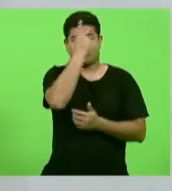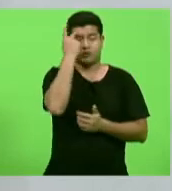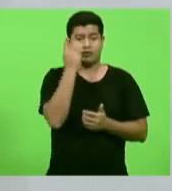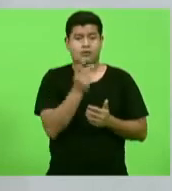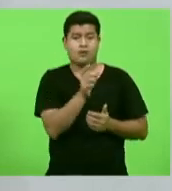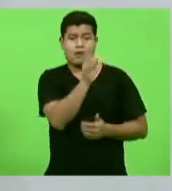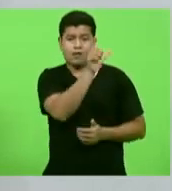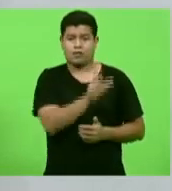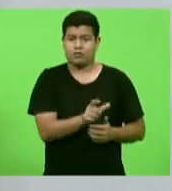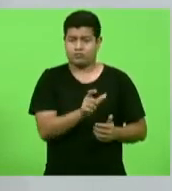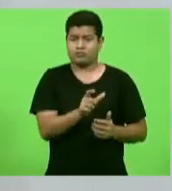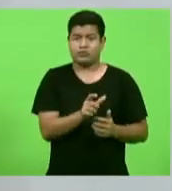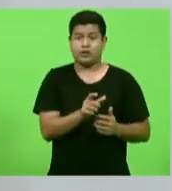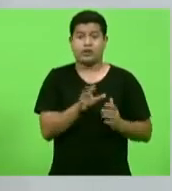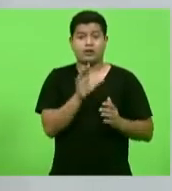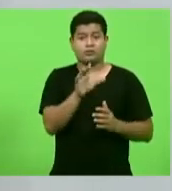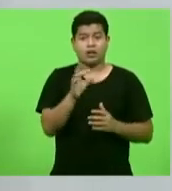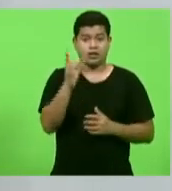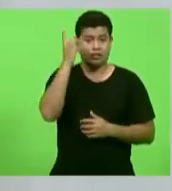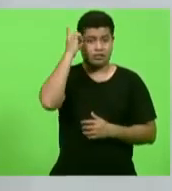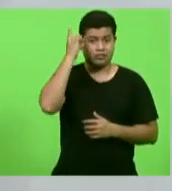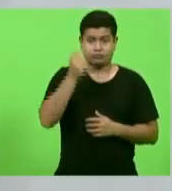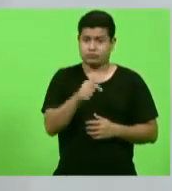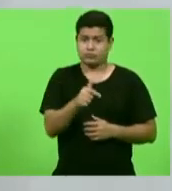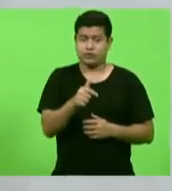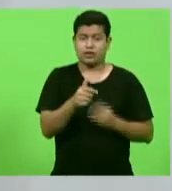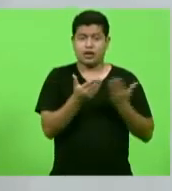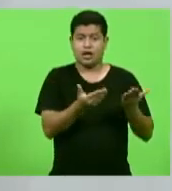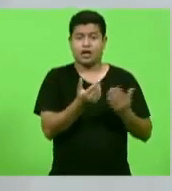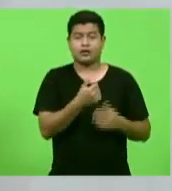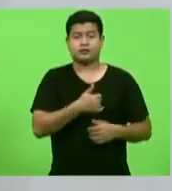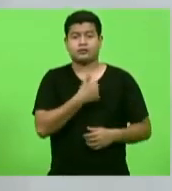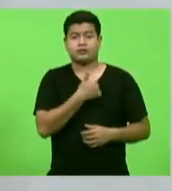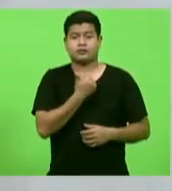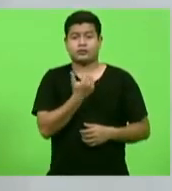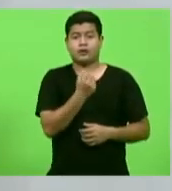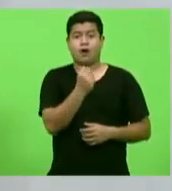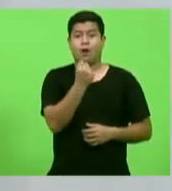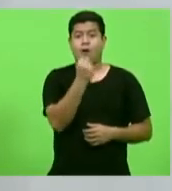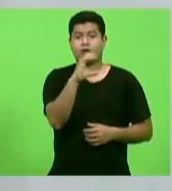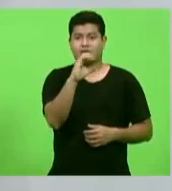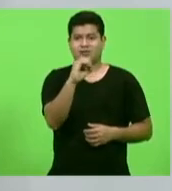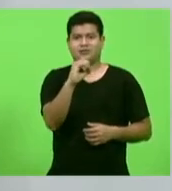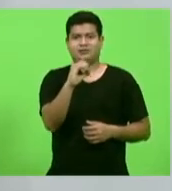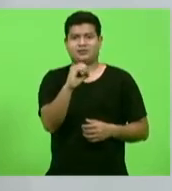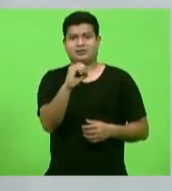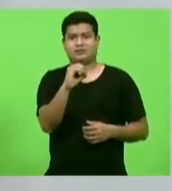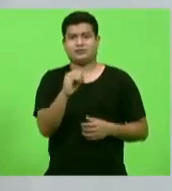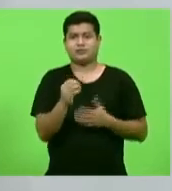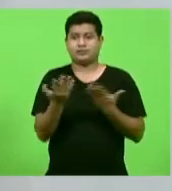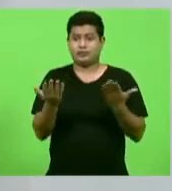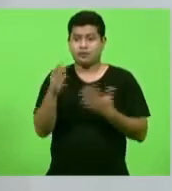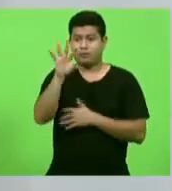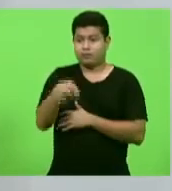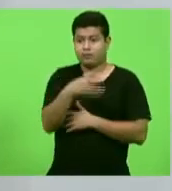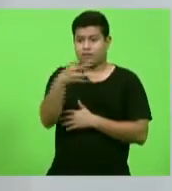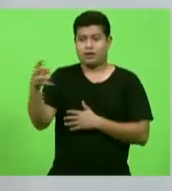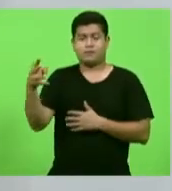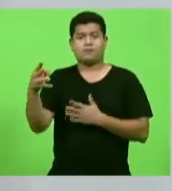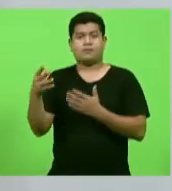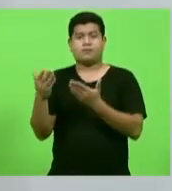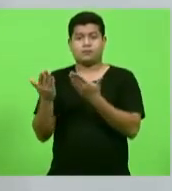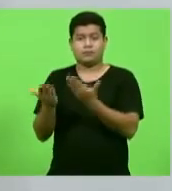anos. Portanto, esta tabela de idade para a questão da síndrome de Down tem que ter outros